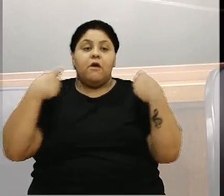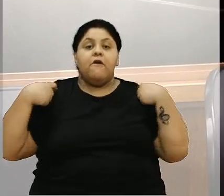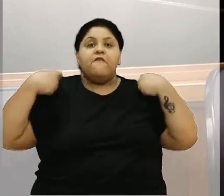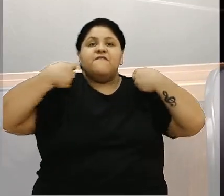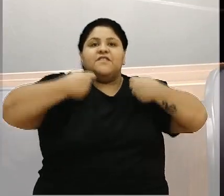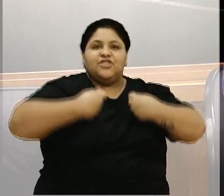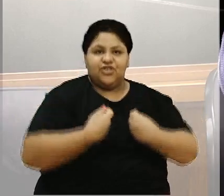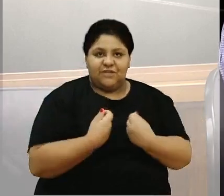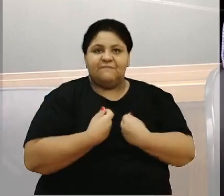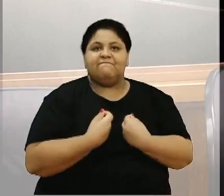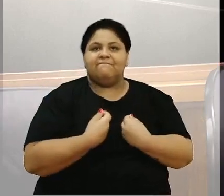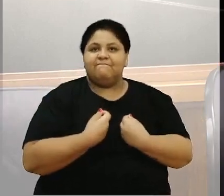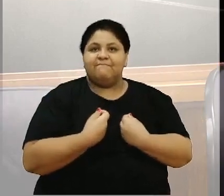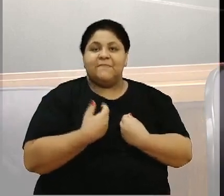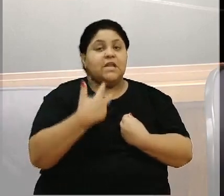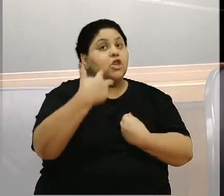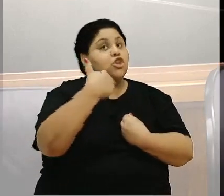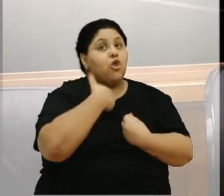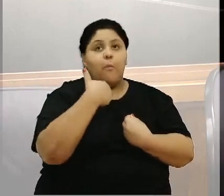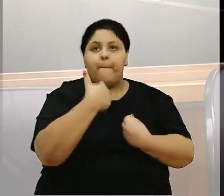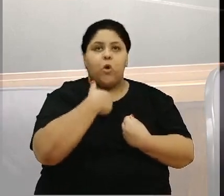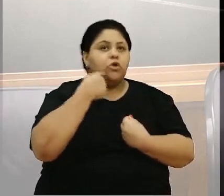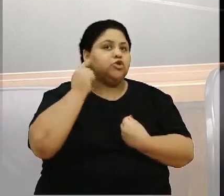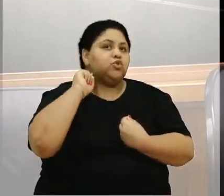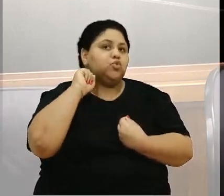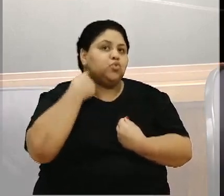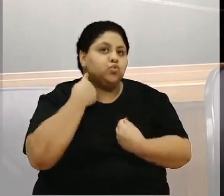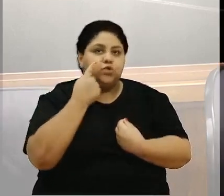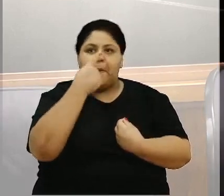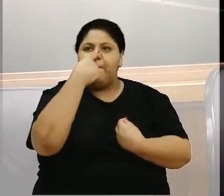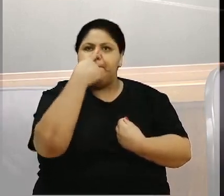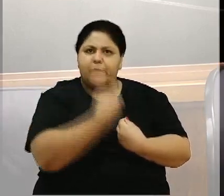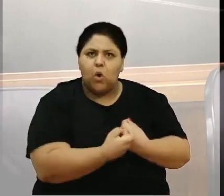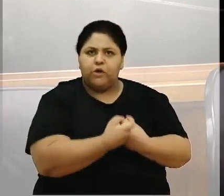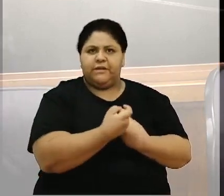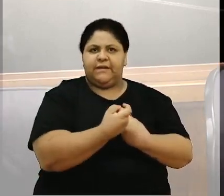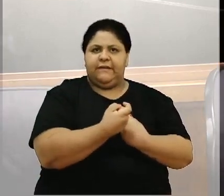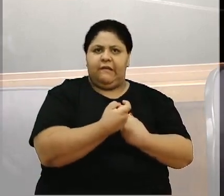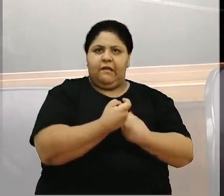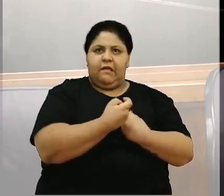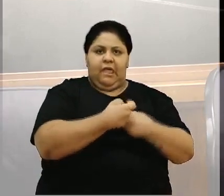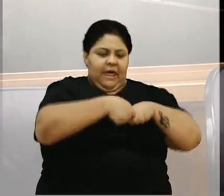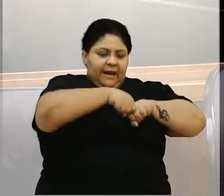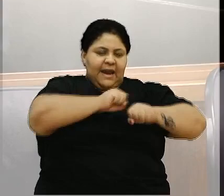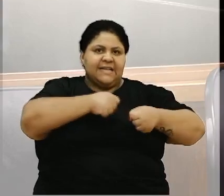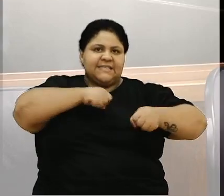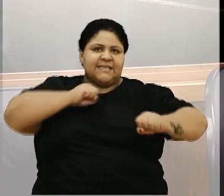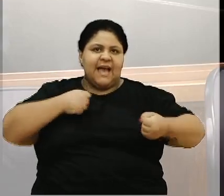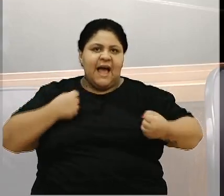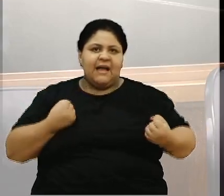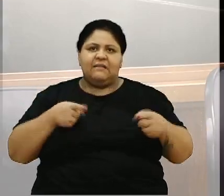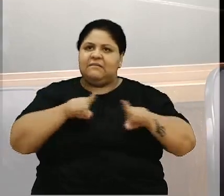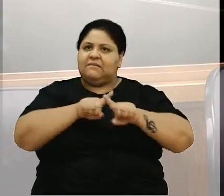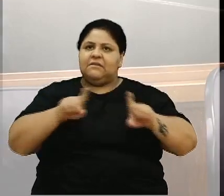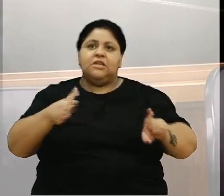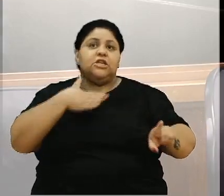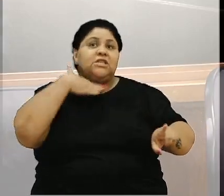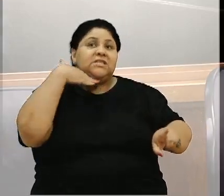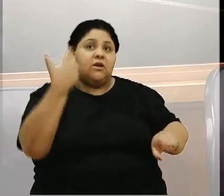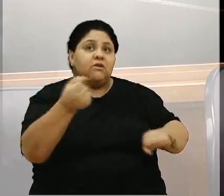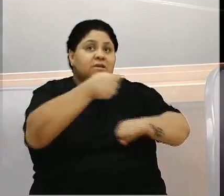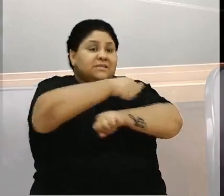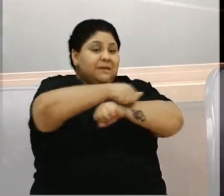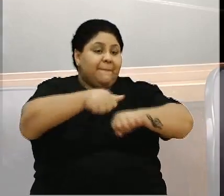Então a roupa não pode estar suja, a roupa não pode estar rasgada, não adianta mandar sapato de